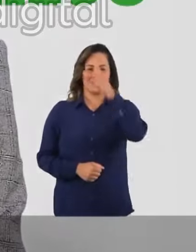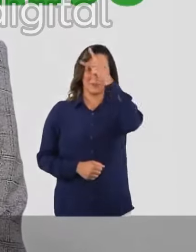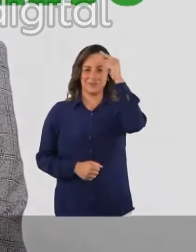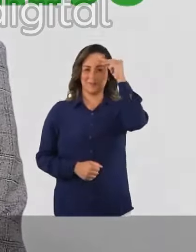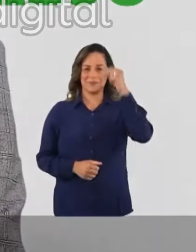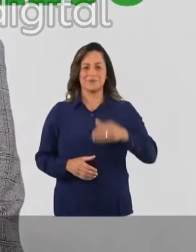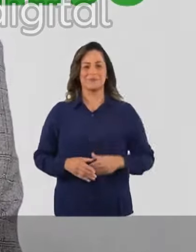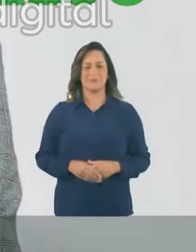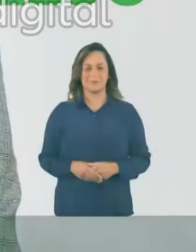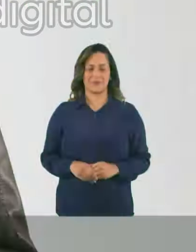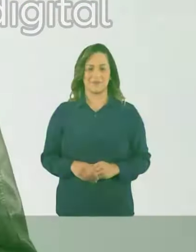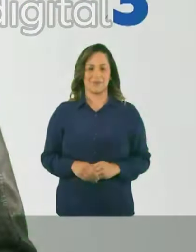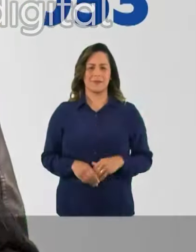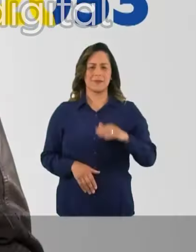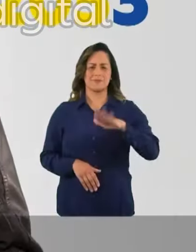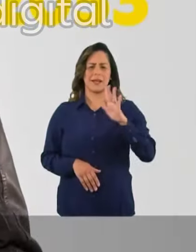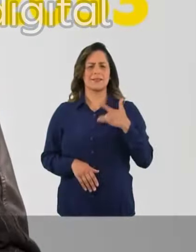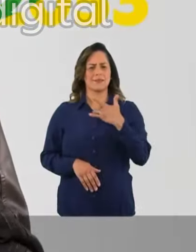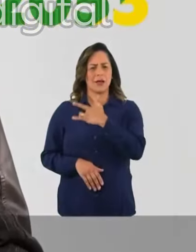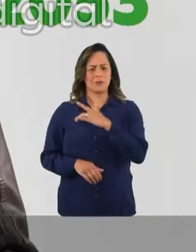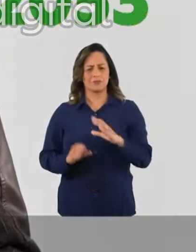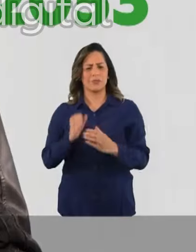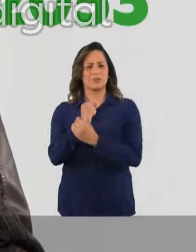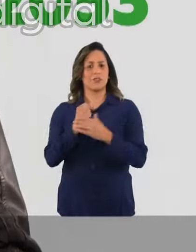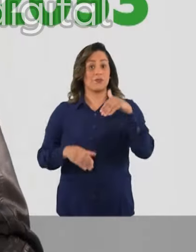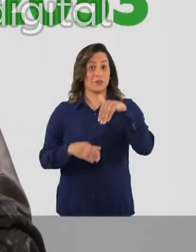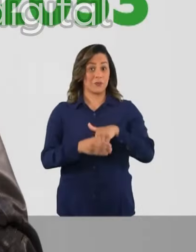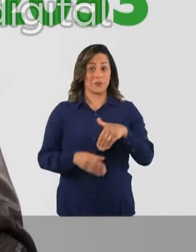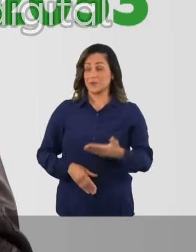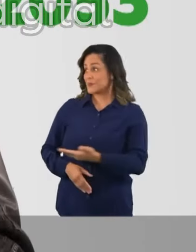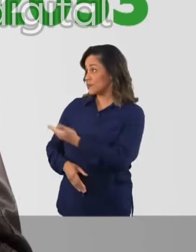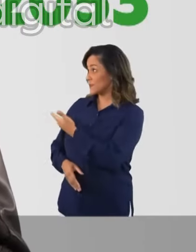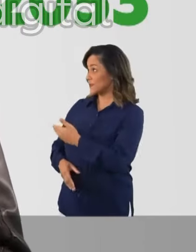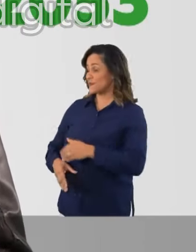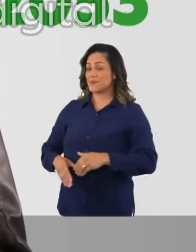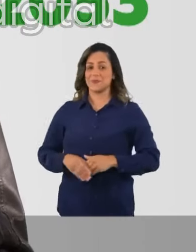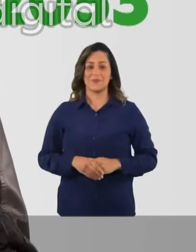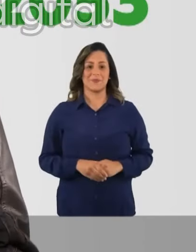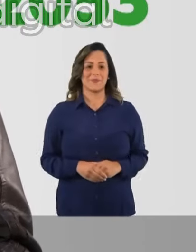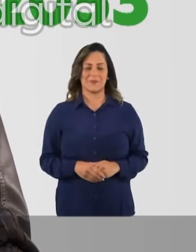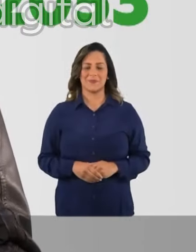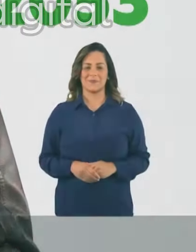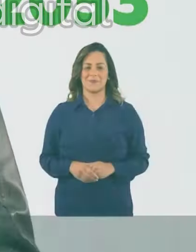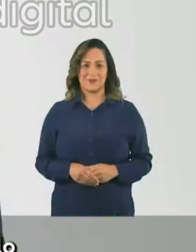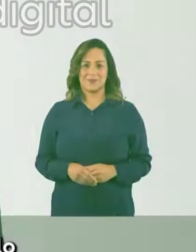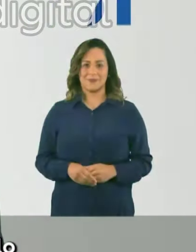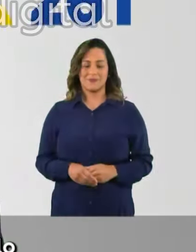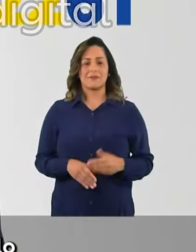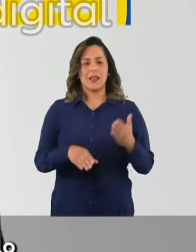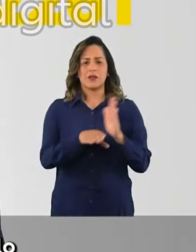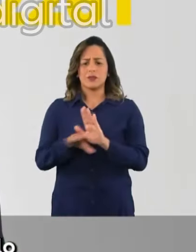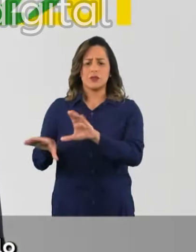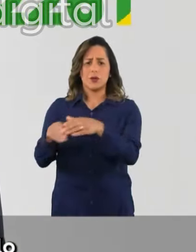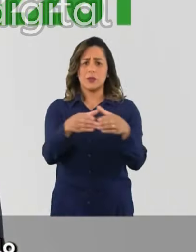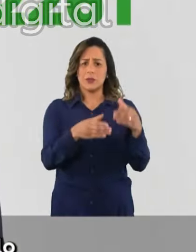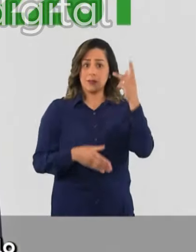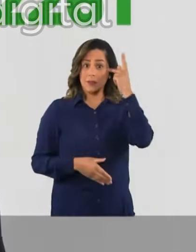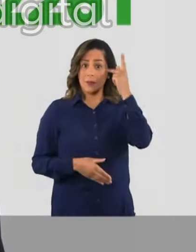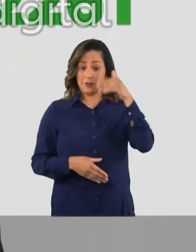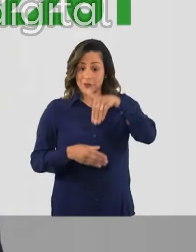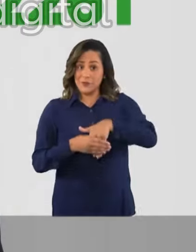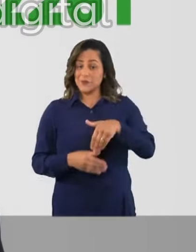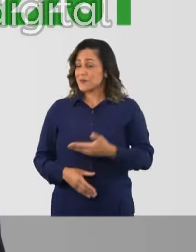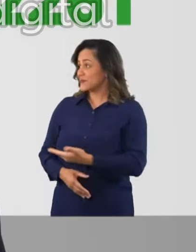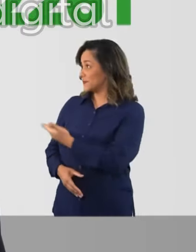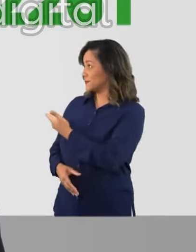Ricardo Nunes, prefeito. Por mais saúde e segurança, vote Zé da Filadelfa 22-053. Para ajudar as comunidades de São Paulo,